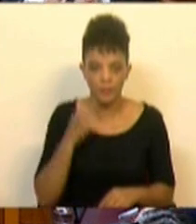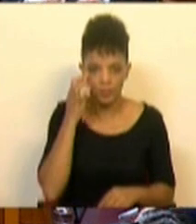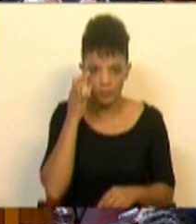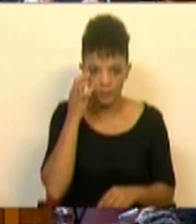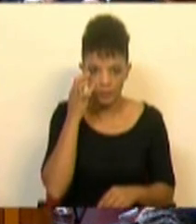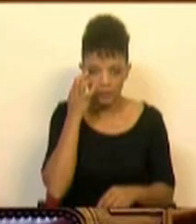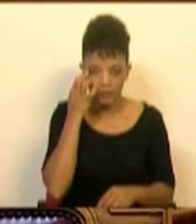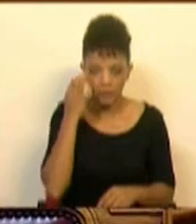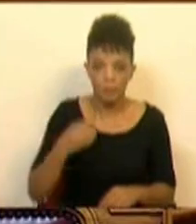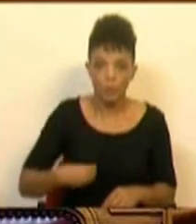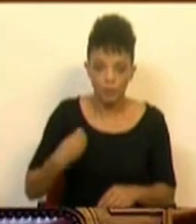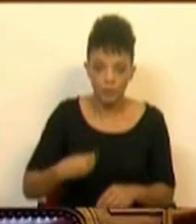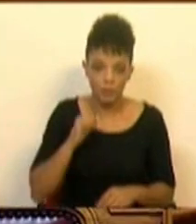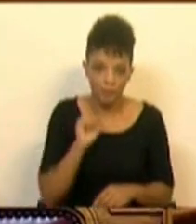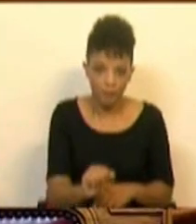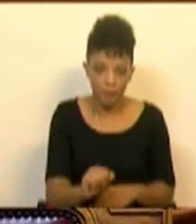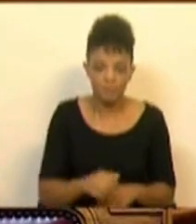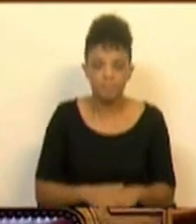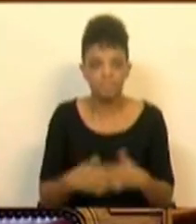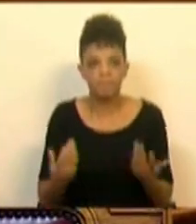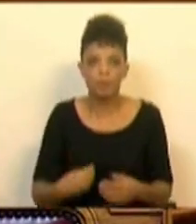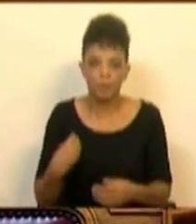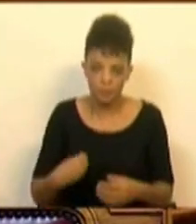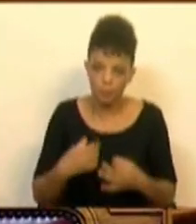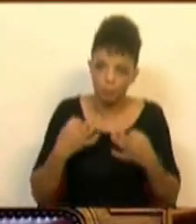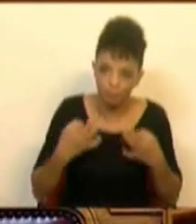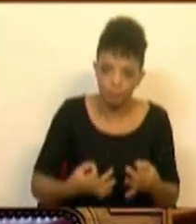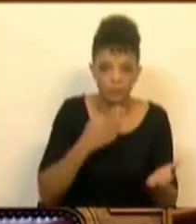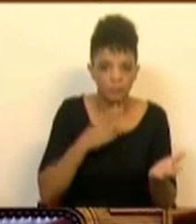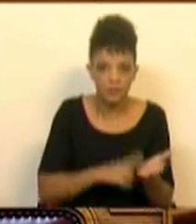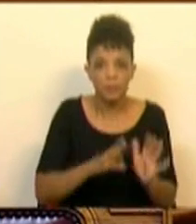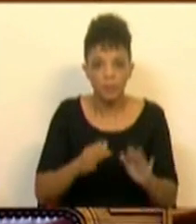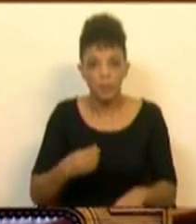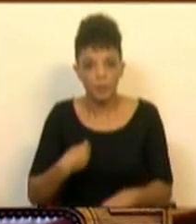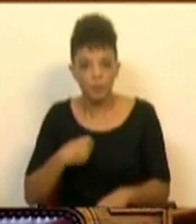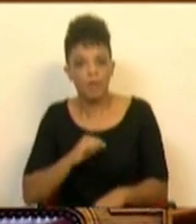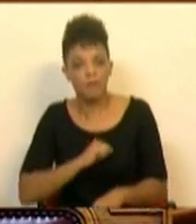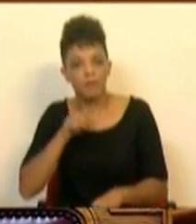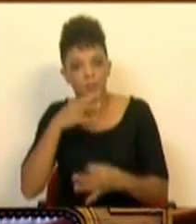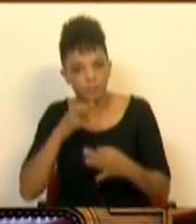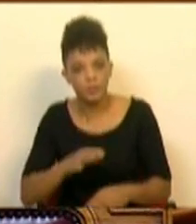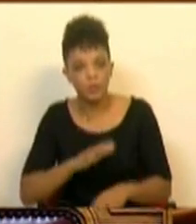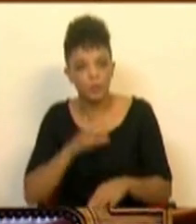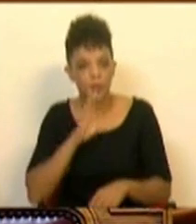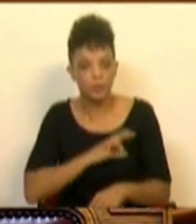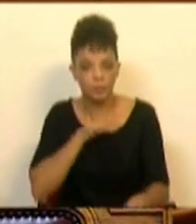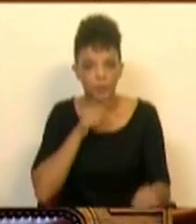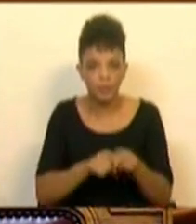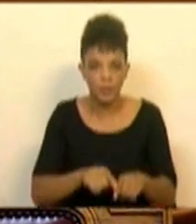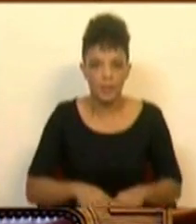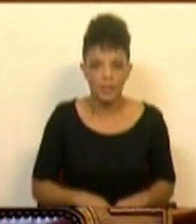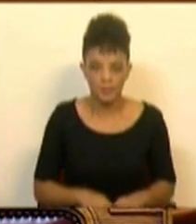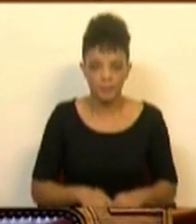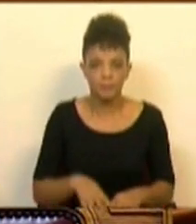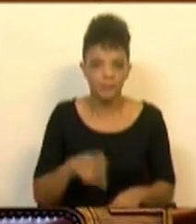a preocupação que aqui traz é uma preocupação legítima. A preocupação que eu aqui tenho também é legítima, no sentido da Sra. Deputada,